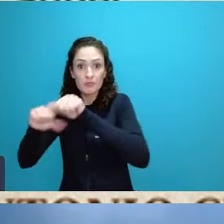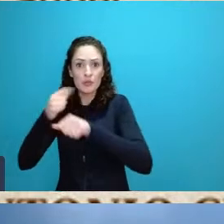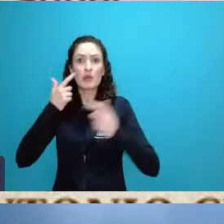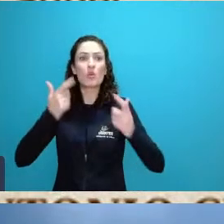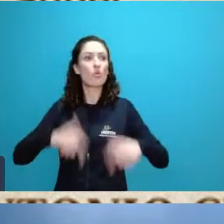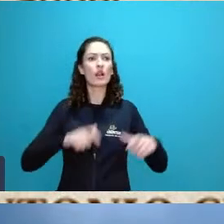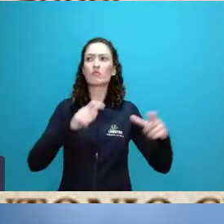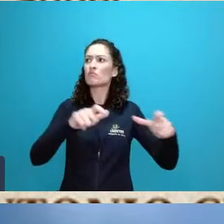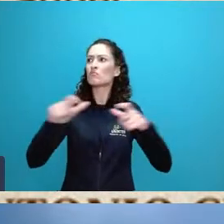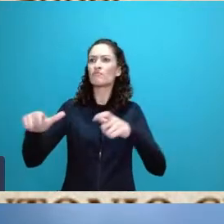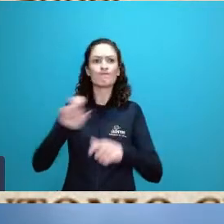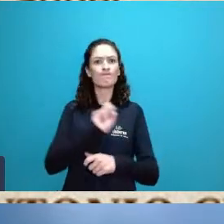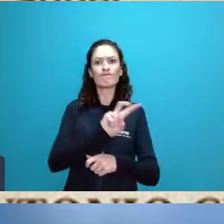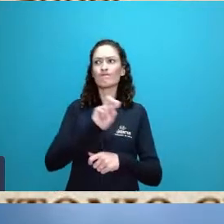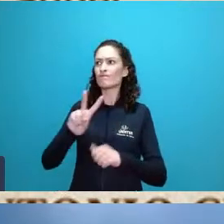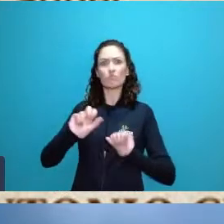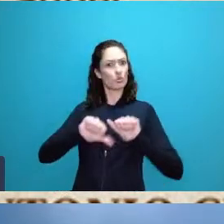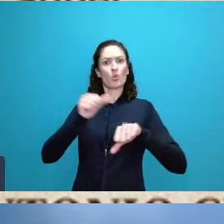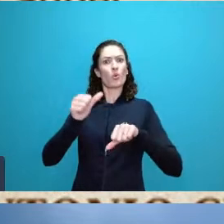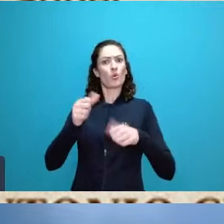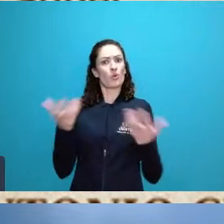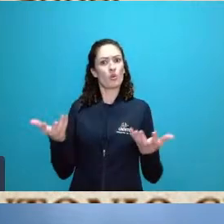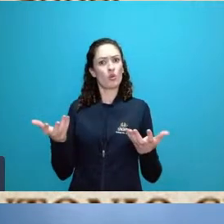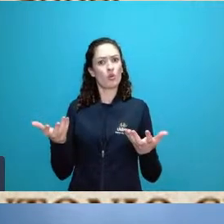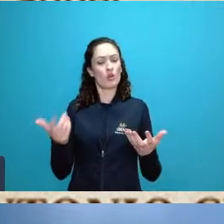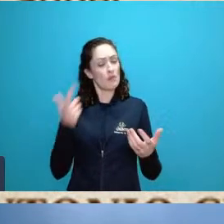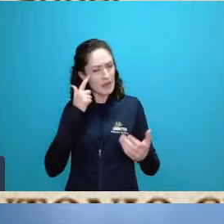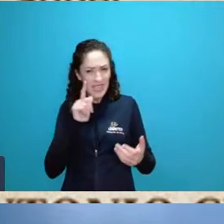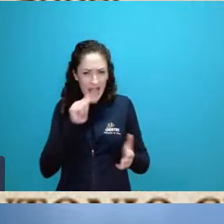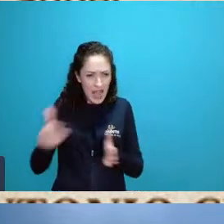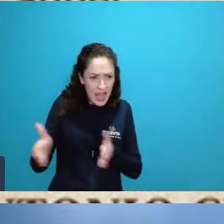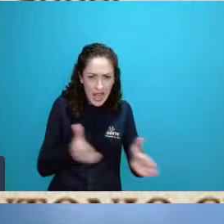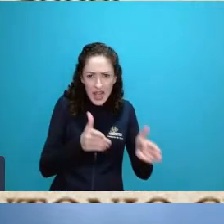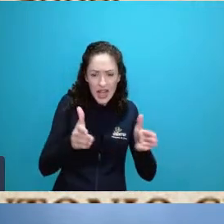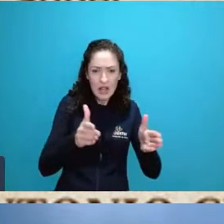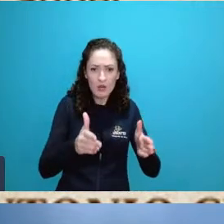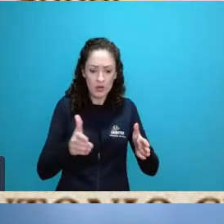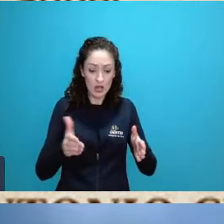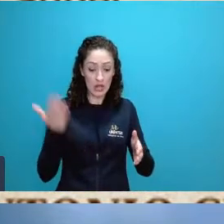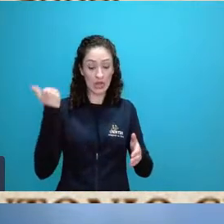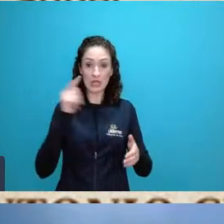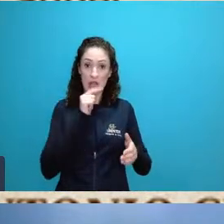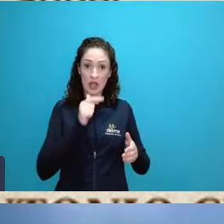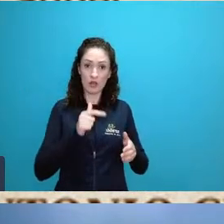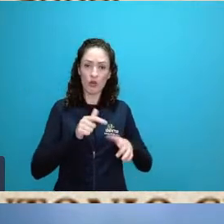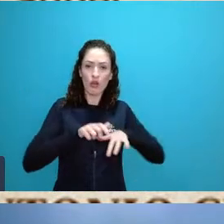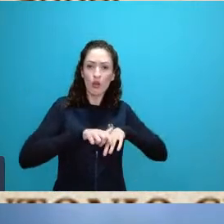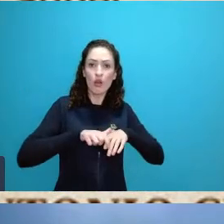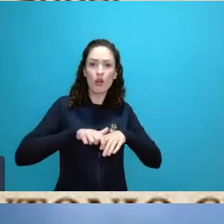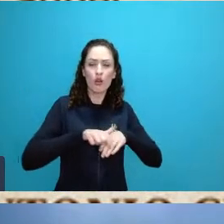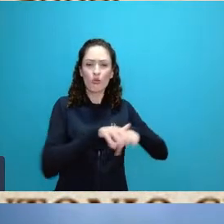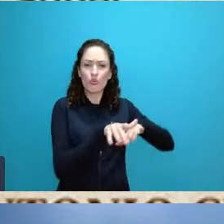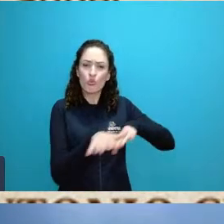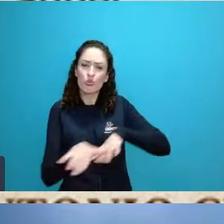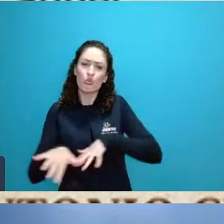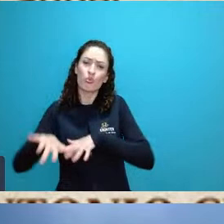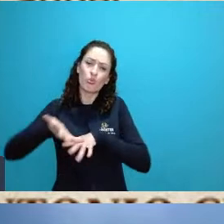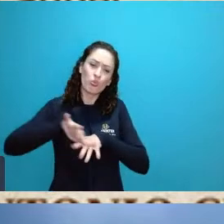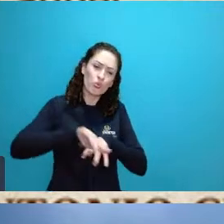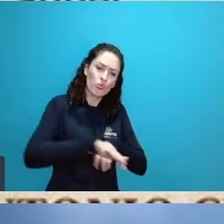biodiversidade que está ali também quando você muda a velocidade de deslocamento da água de um rio quando você represa alguma coisa